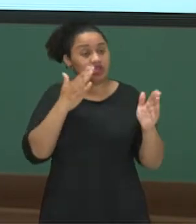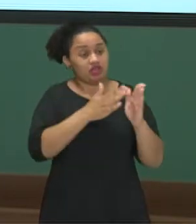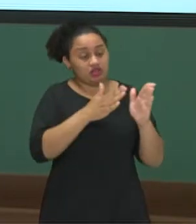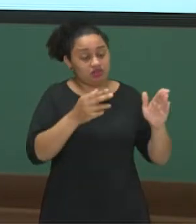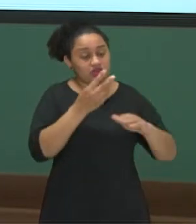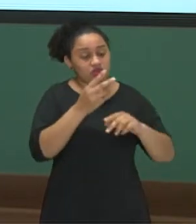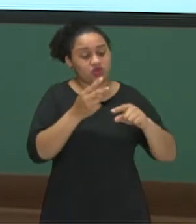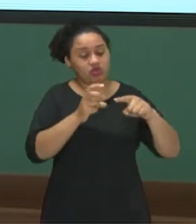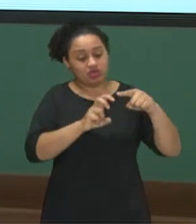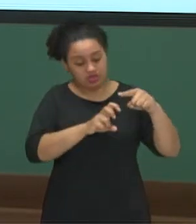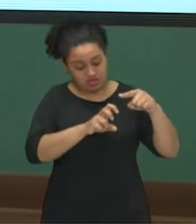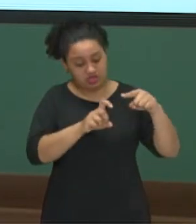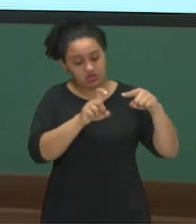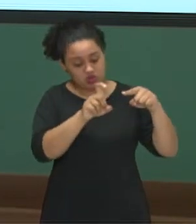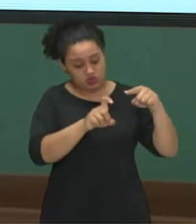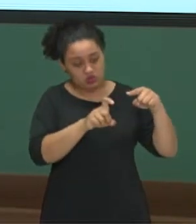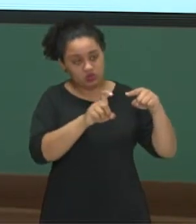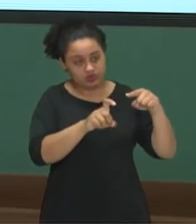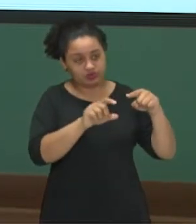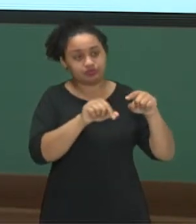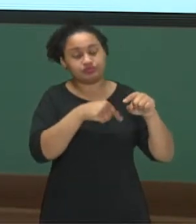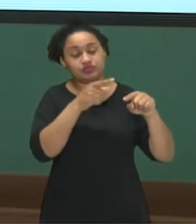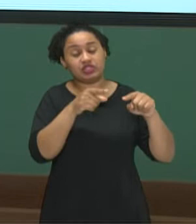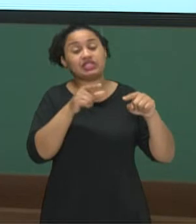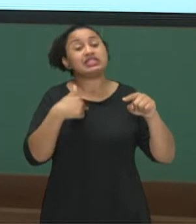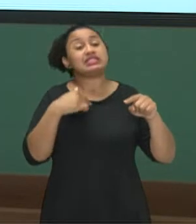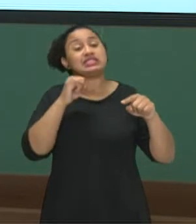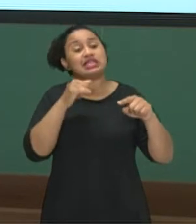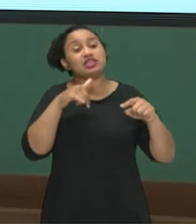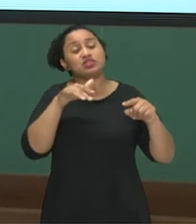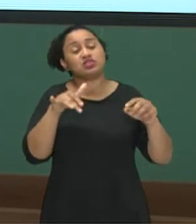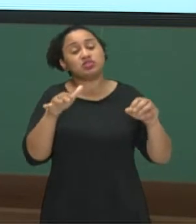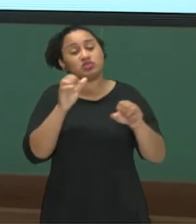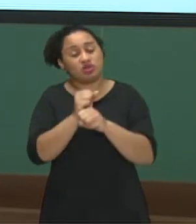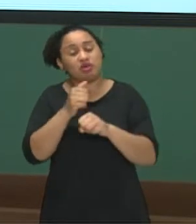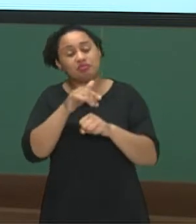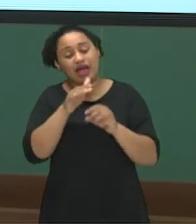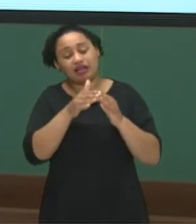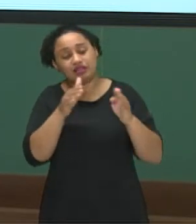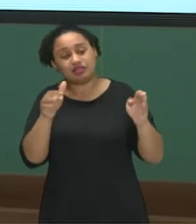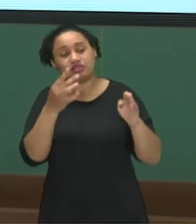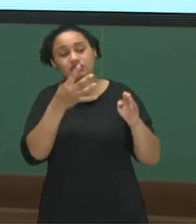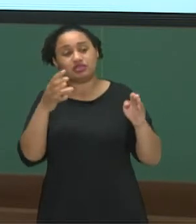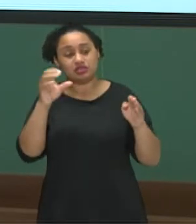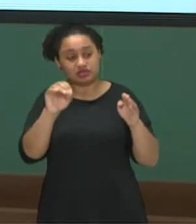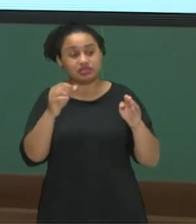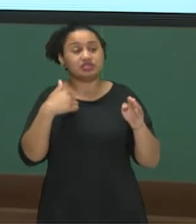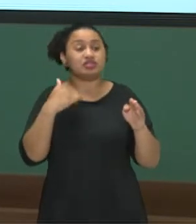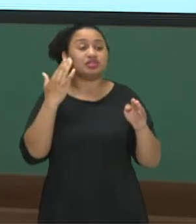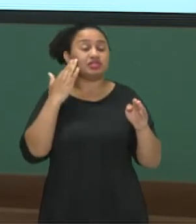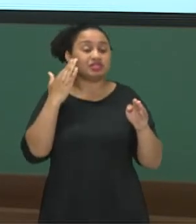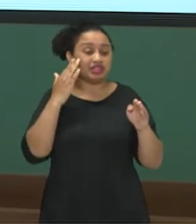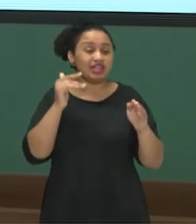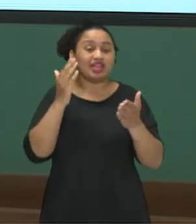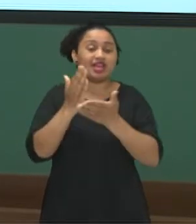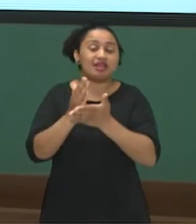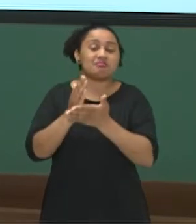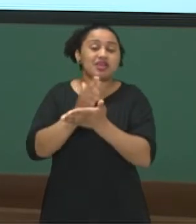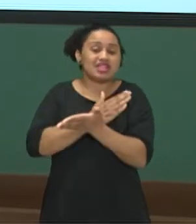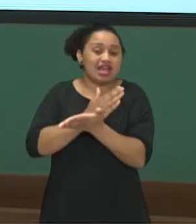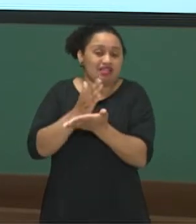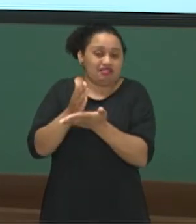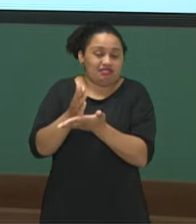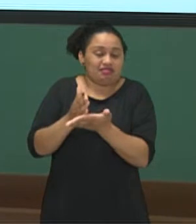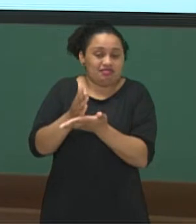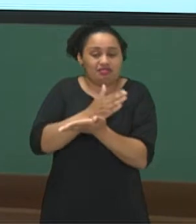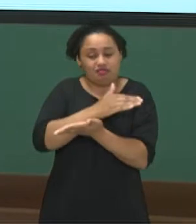dois quintos desse comprimento e se for andado mais 400 metros, equivale a metade